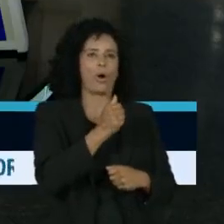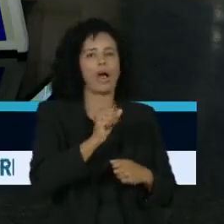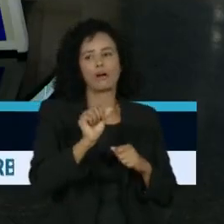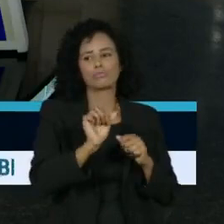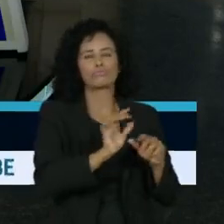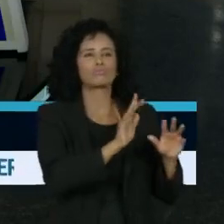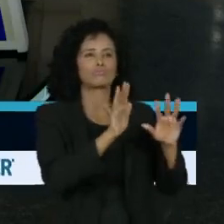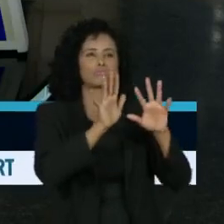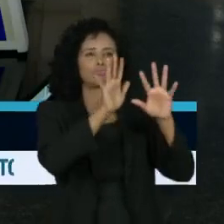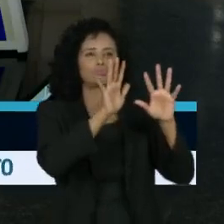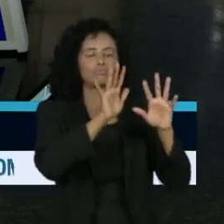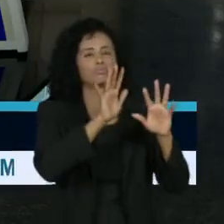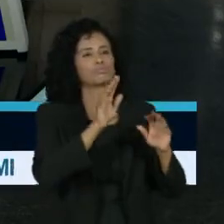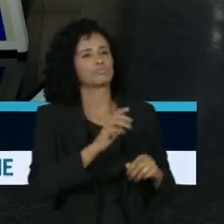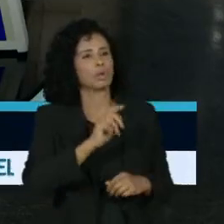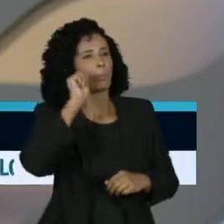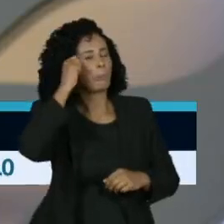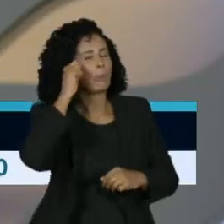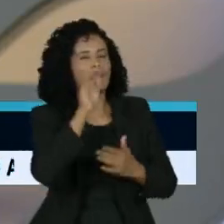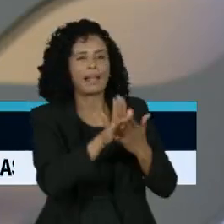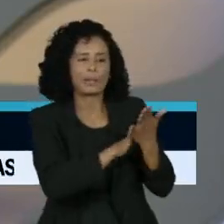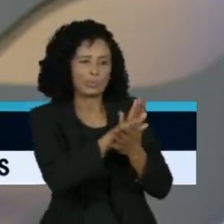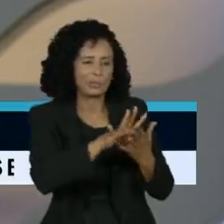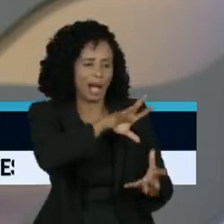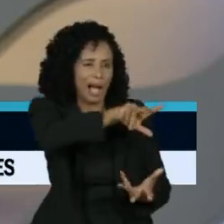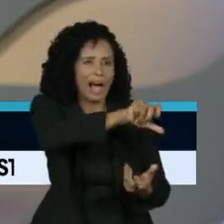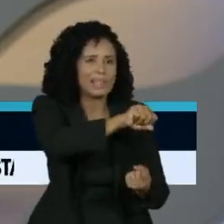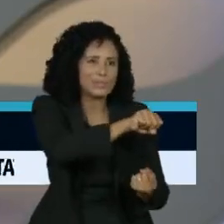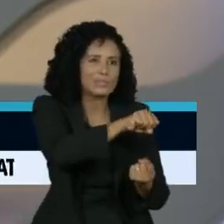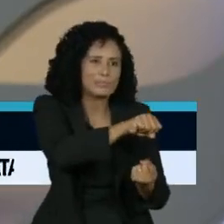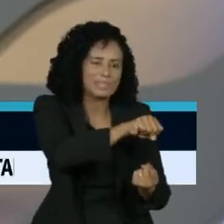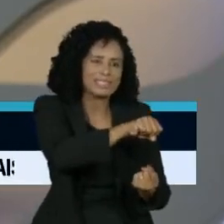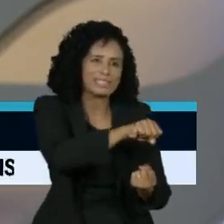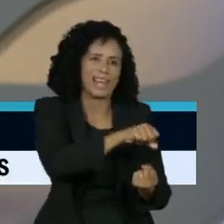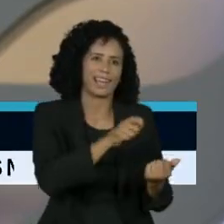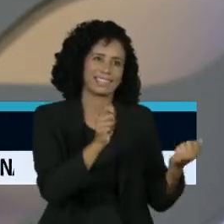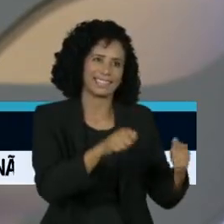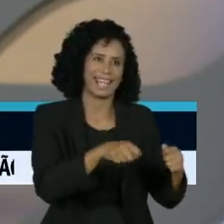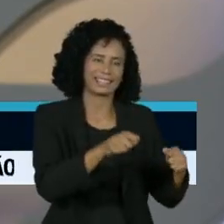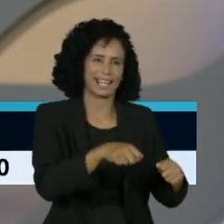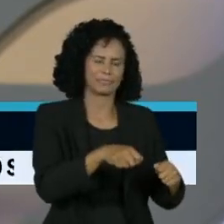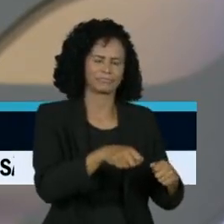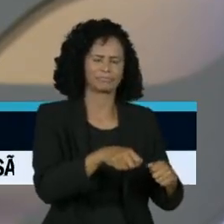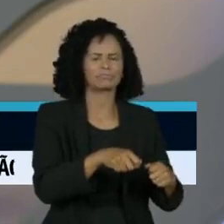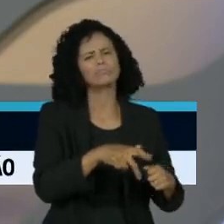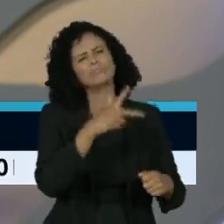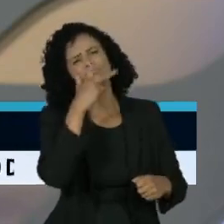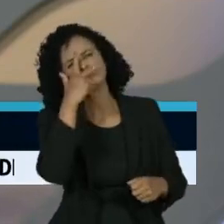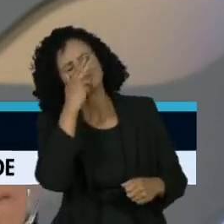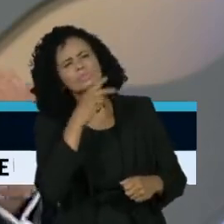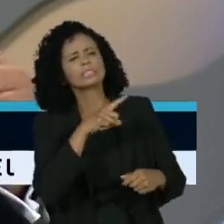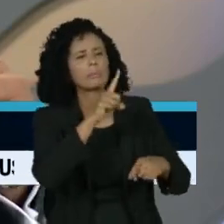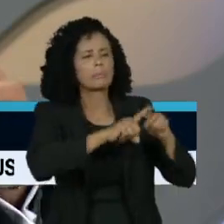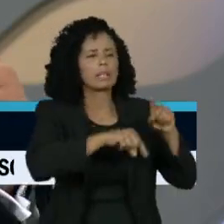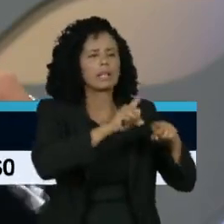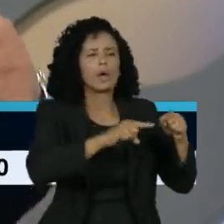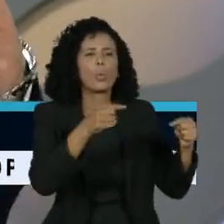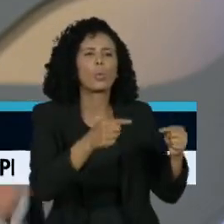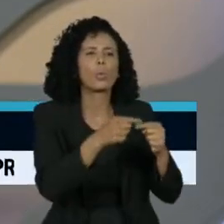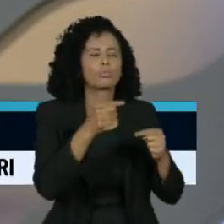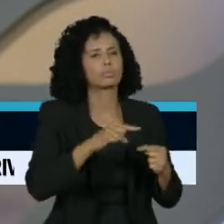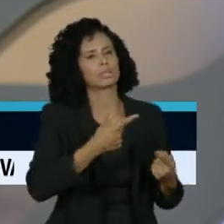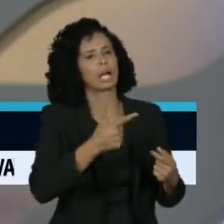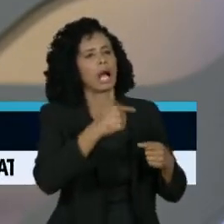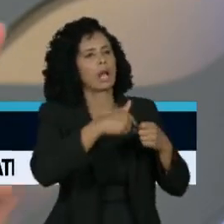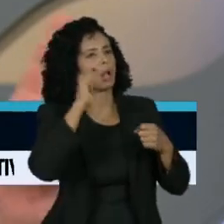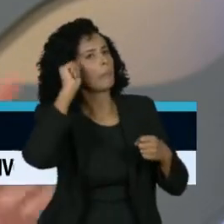agora, Não, mas a Europa, nas últimas décadas, tem reduzido o consumo de derivados de petróleo, mas tem reduzido assim